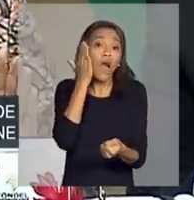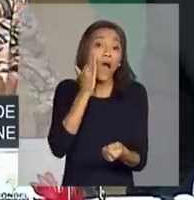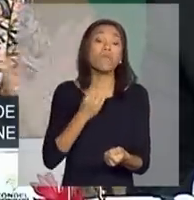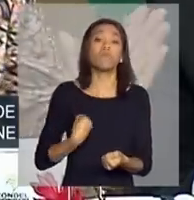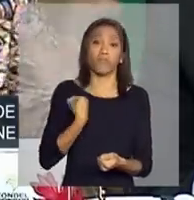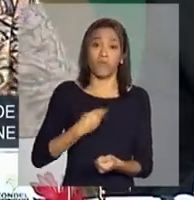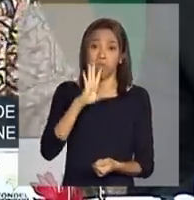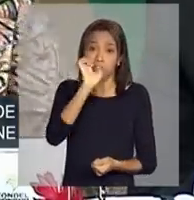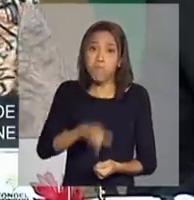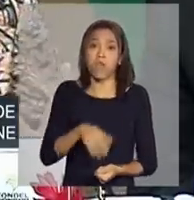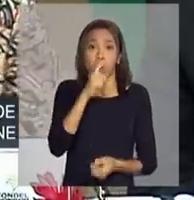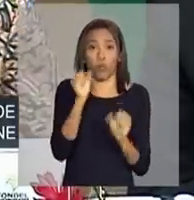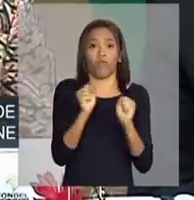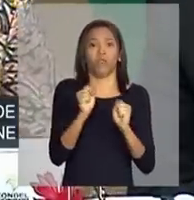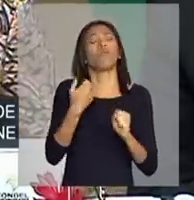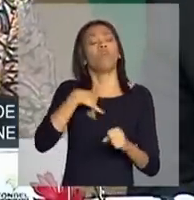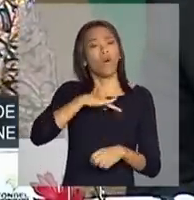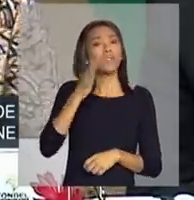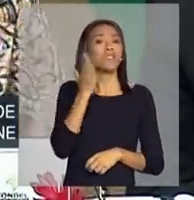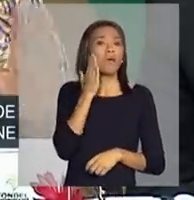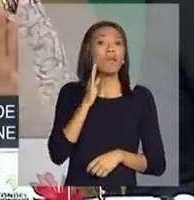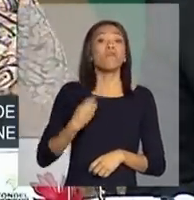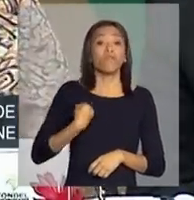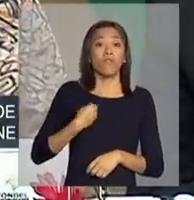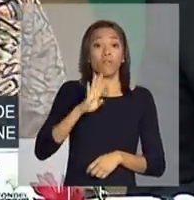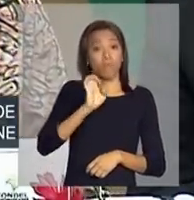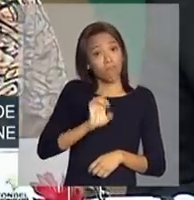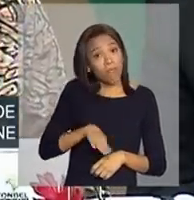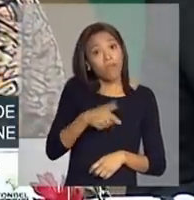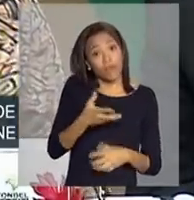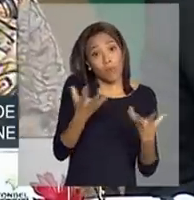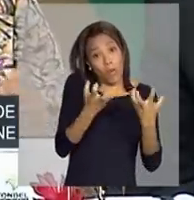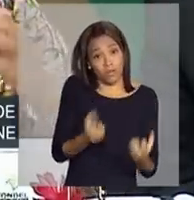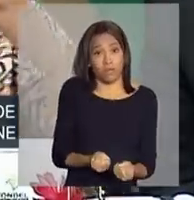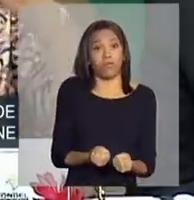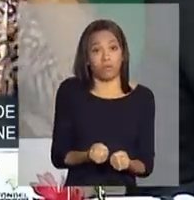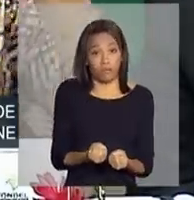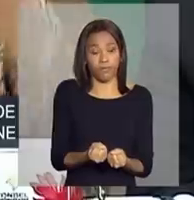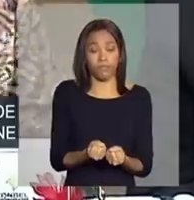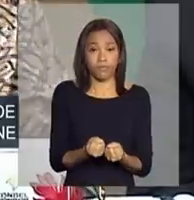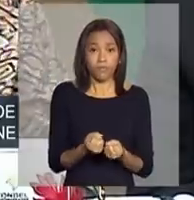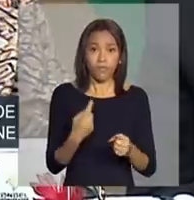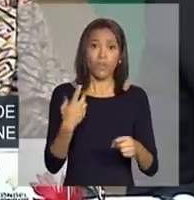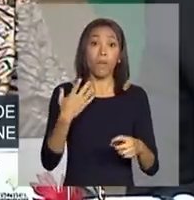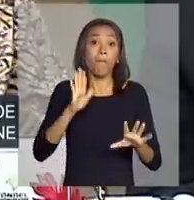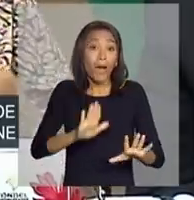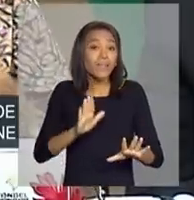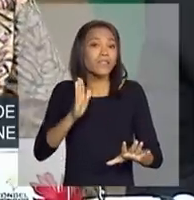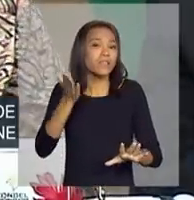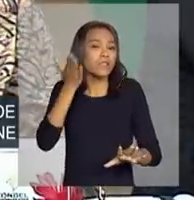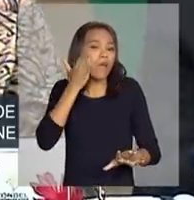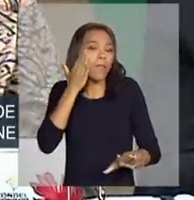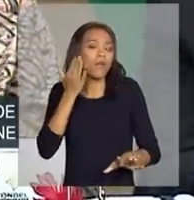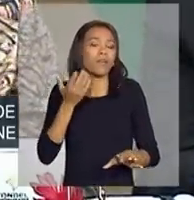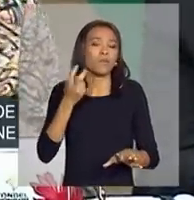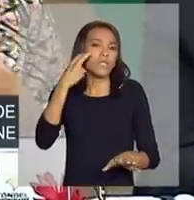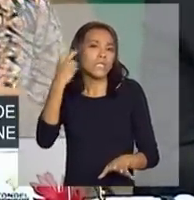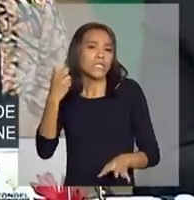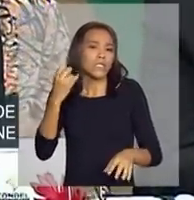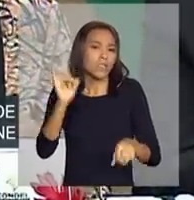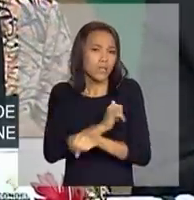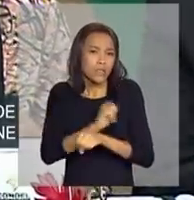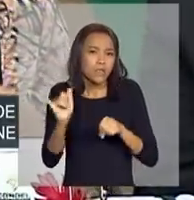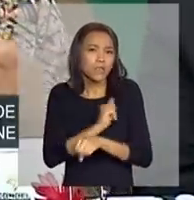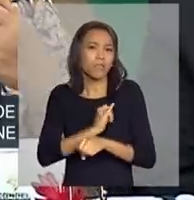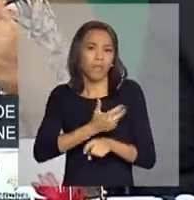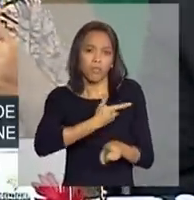inverno. Nós vamos conviver com a seca, mas vamos conviver com a seca com capacidade de superá